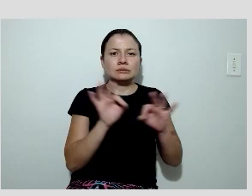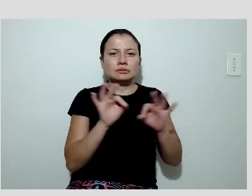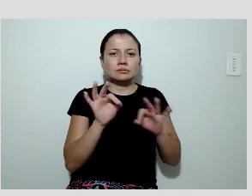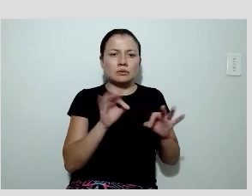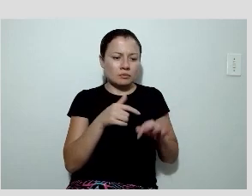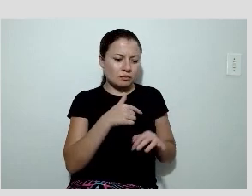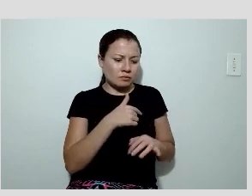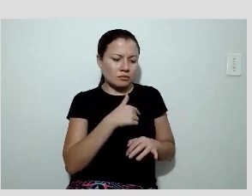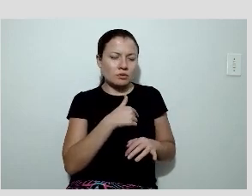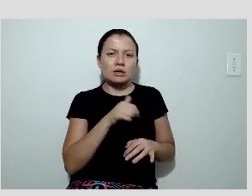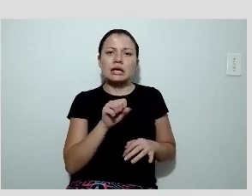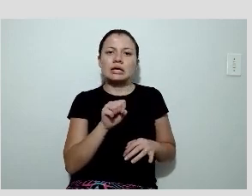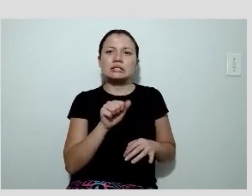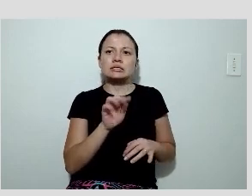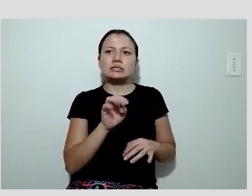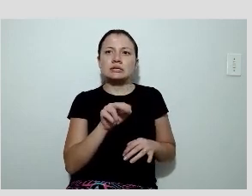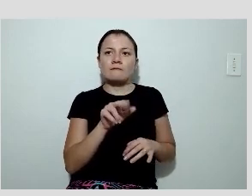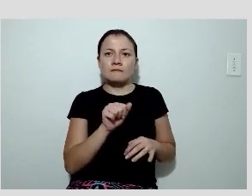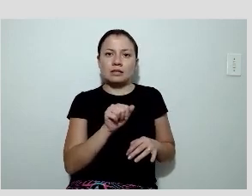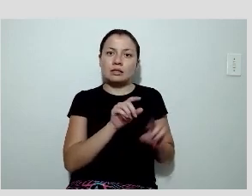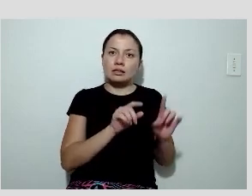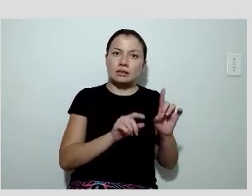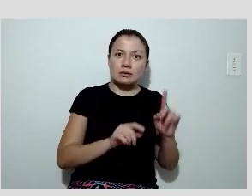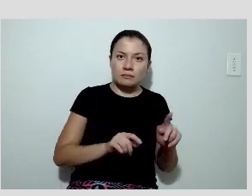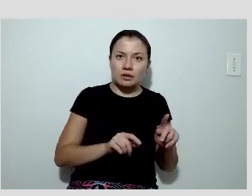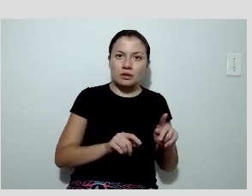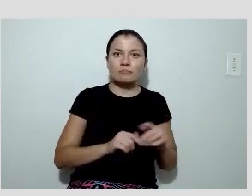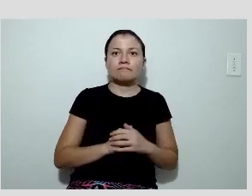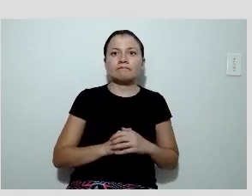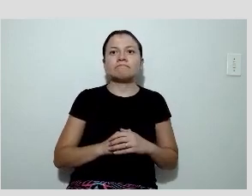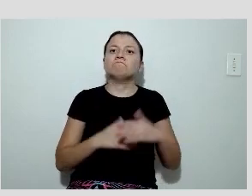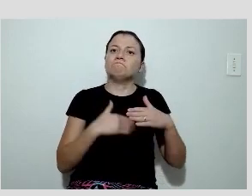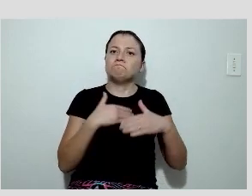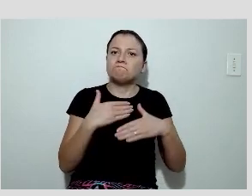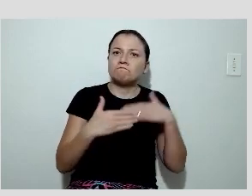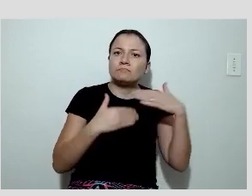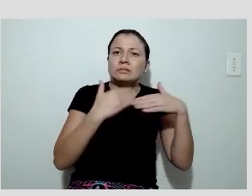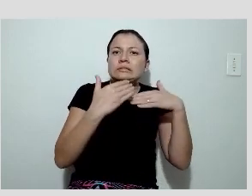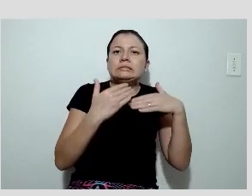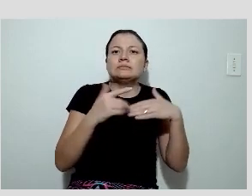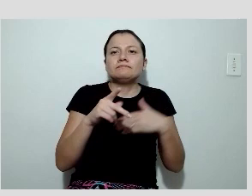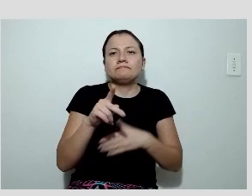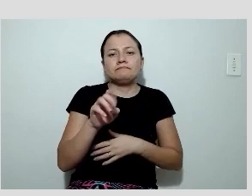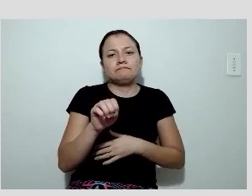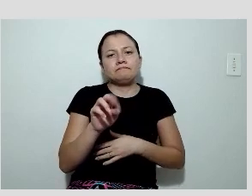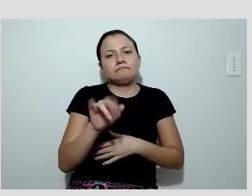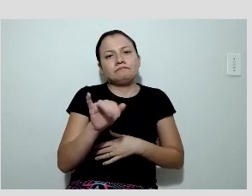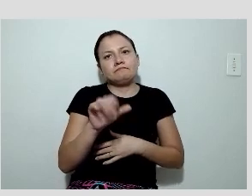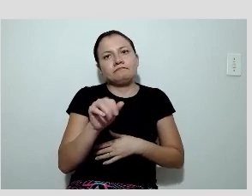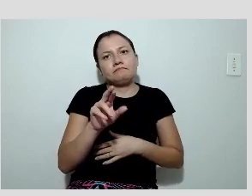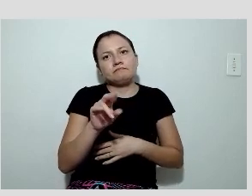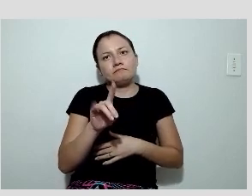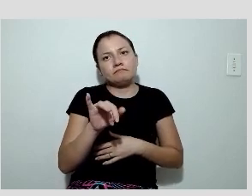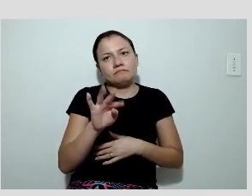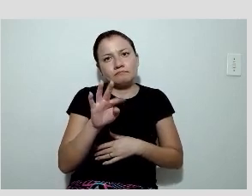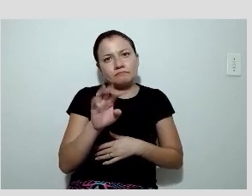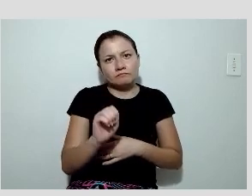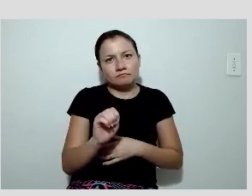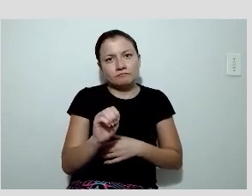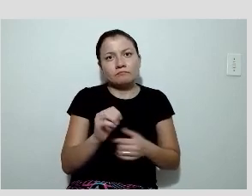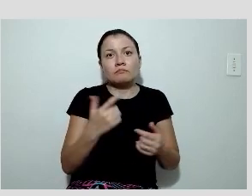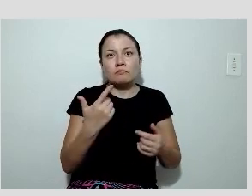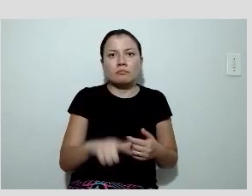Esse paciente teve um pós-operatório com complicação de pericardite construtiva. Ele tem uma estenose aórtica leve e moderada no